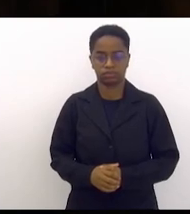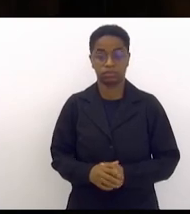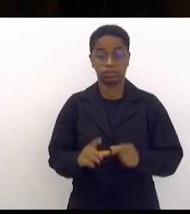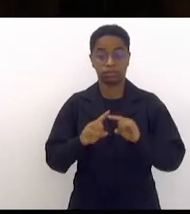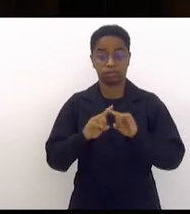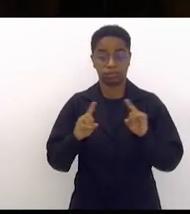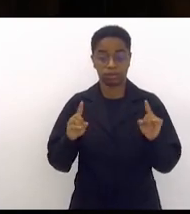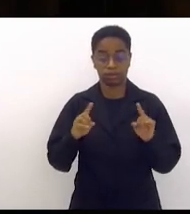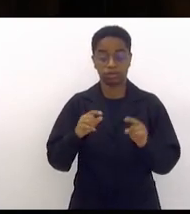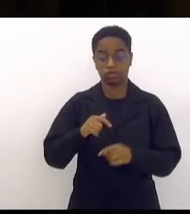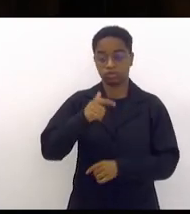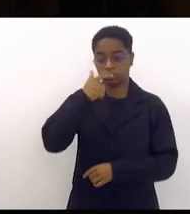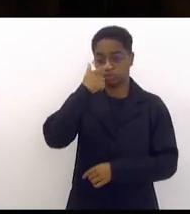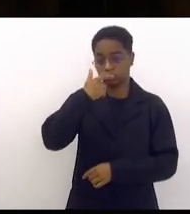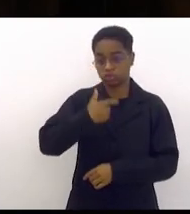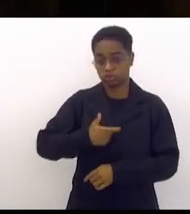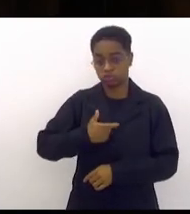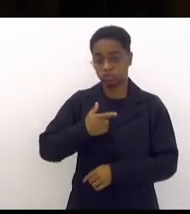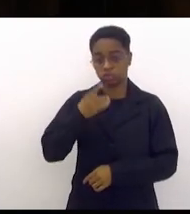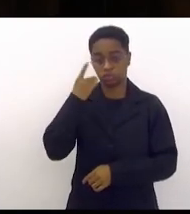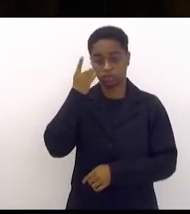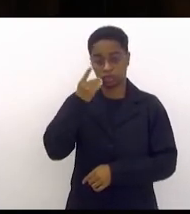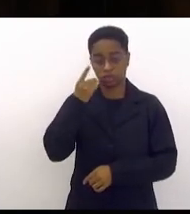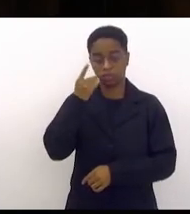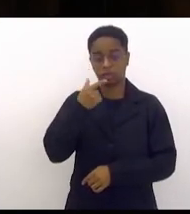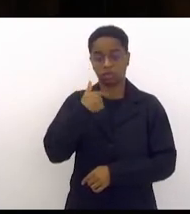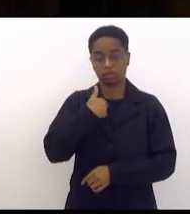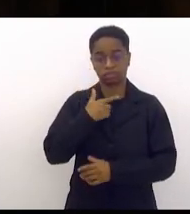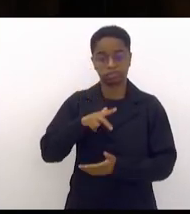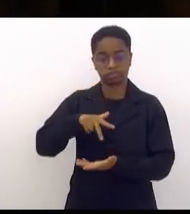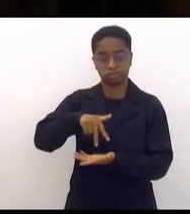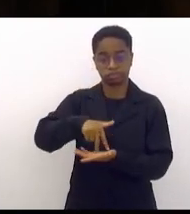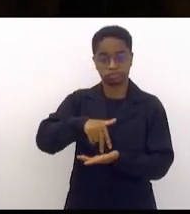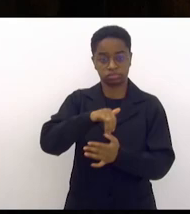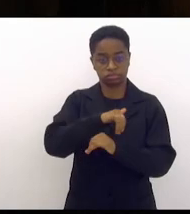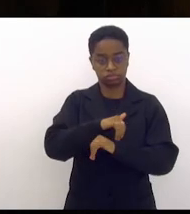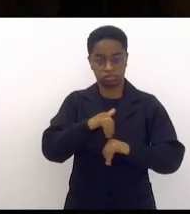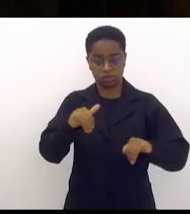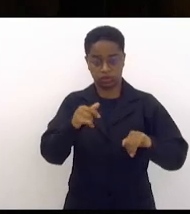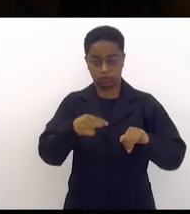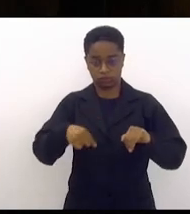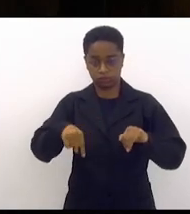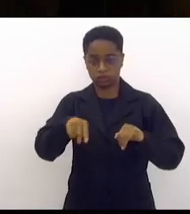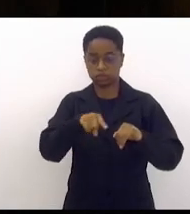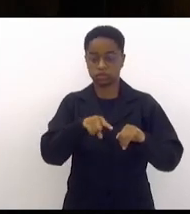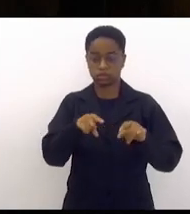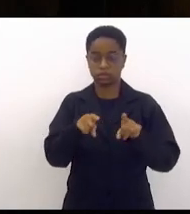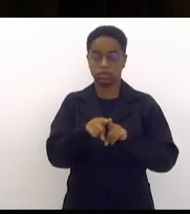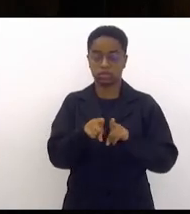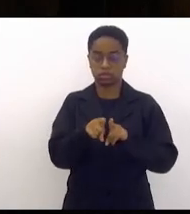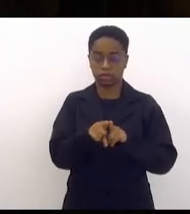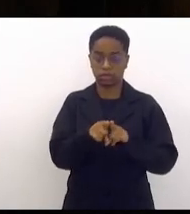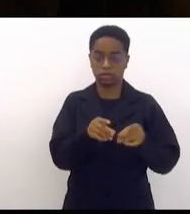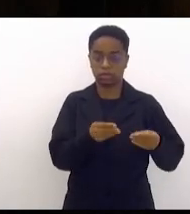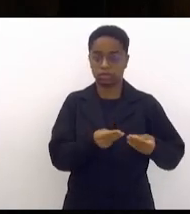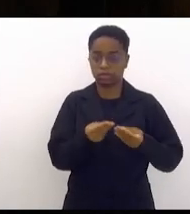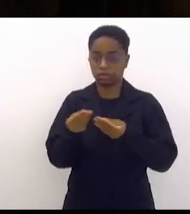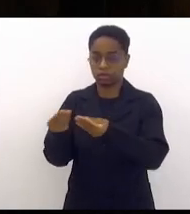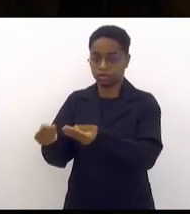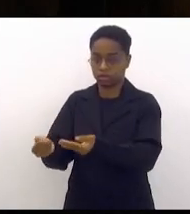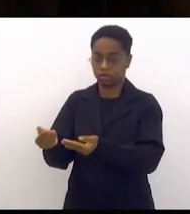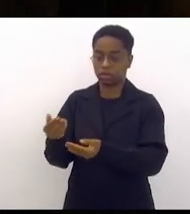parlamentar me adiantei e efetivamente encaminhei pra ele uma